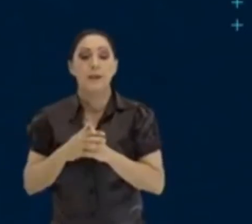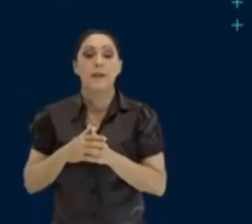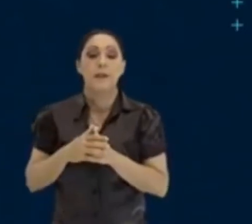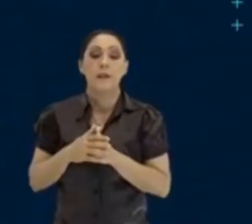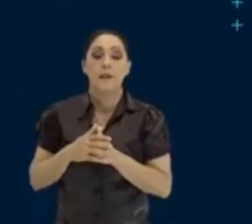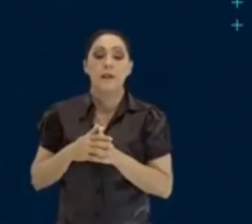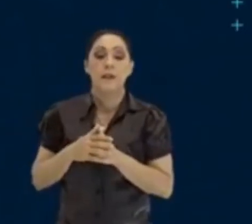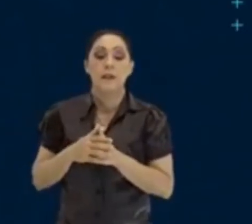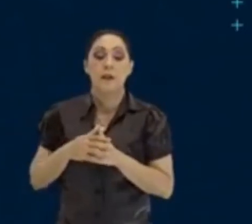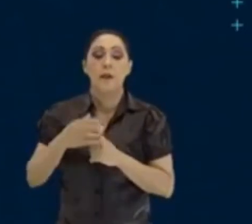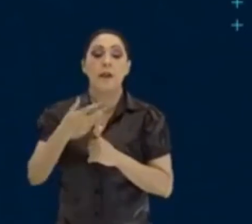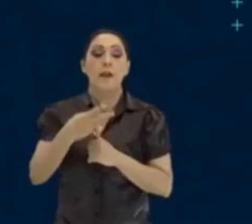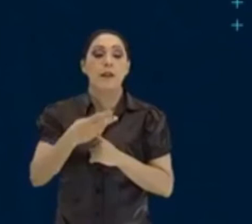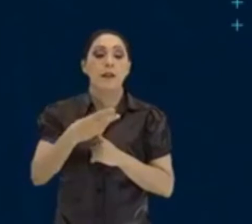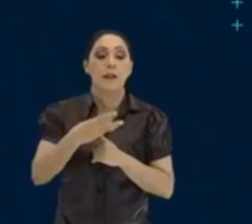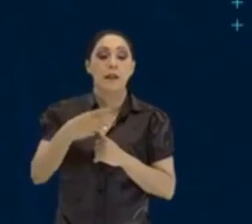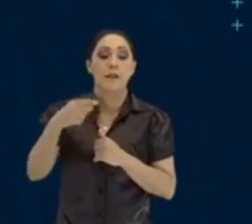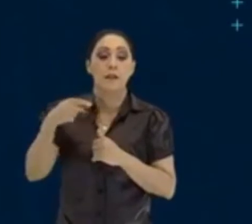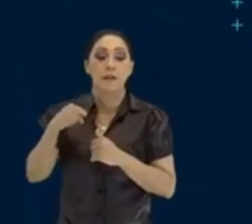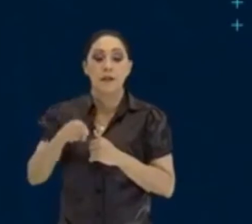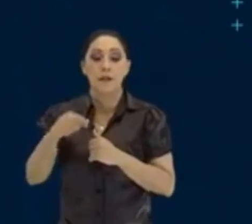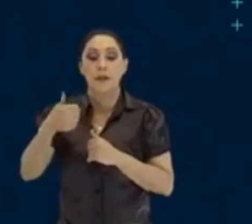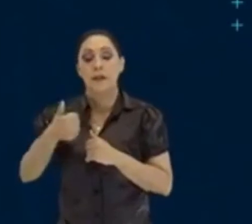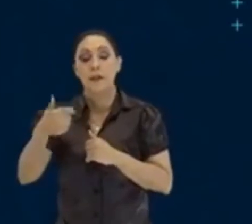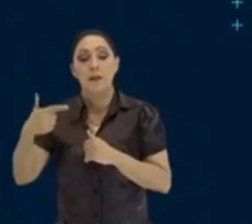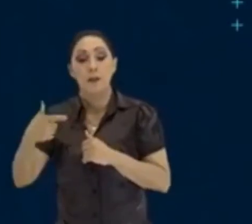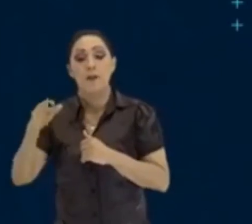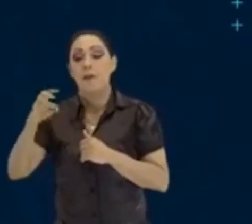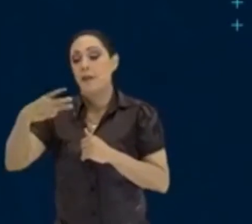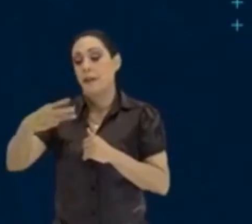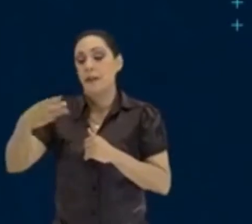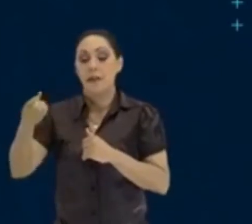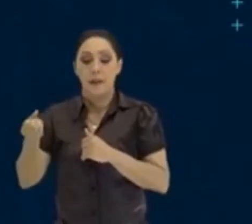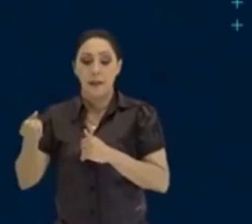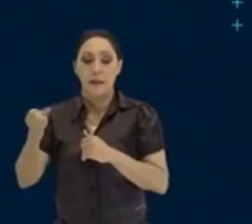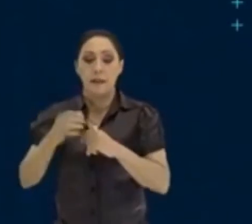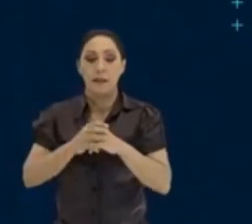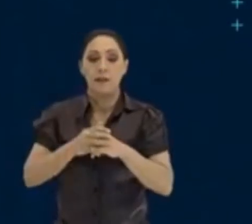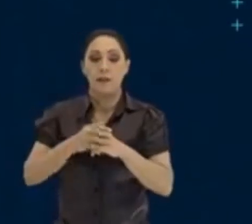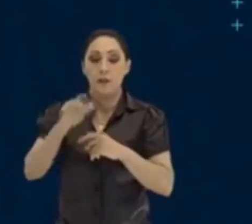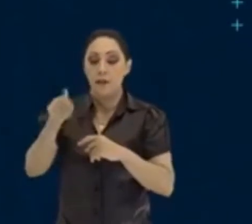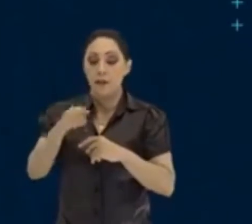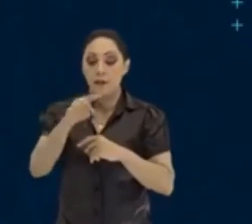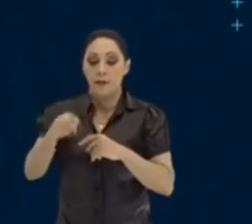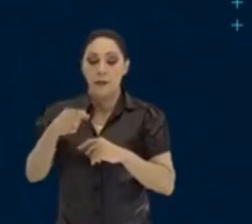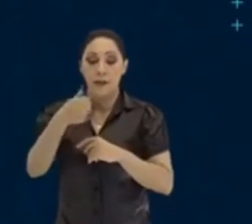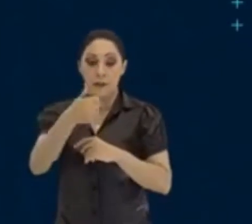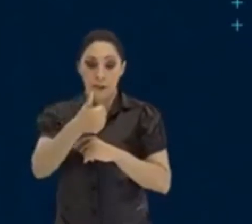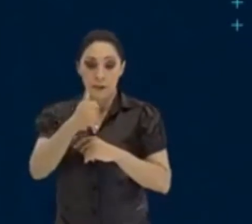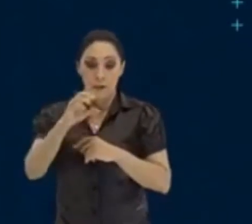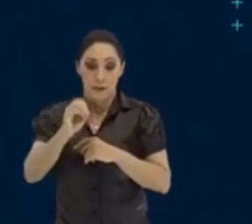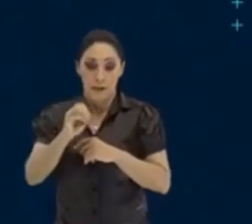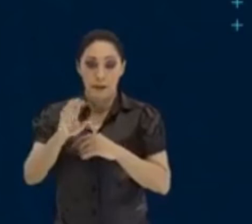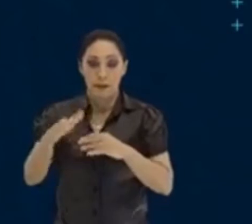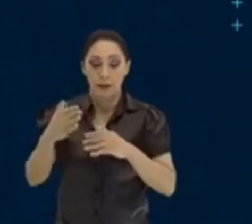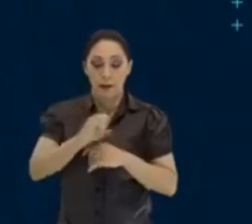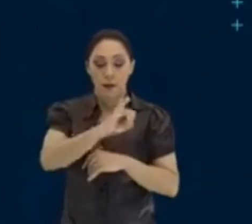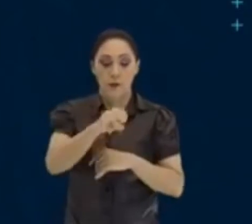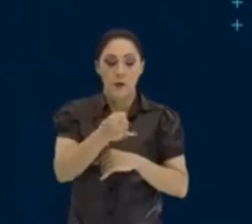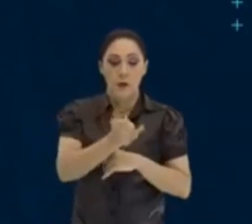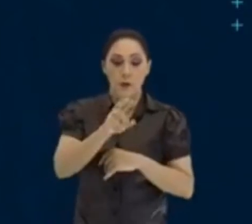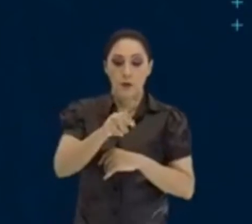3 vezes 12 é quanto? 36 vezes 10. 360 reais. Então, você vai ter aqui,